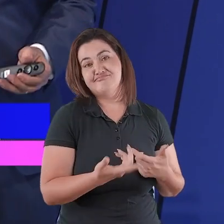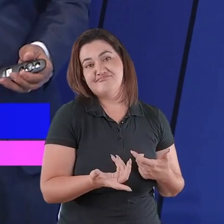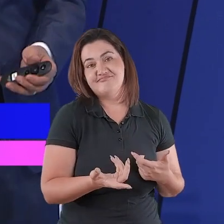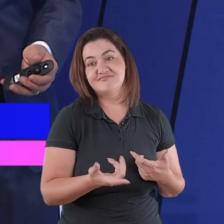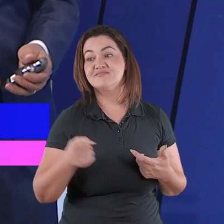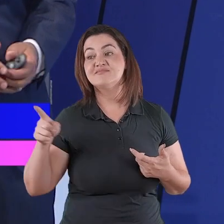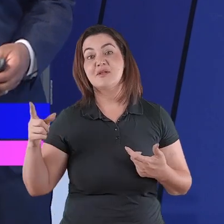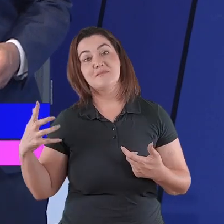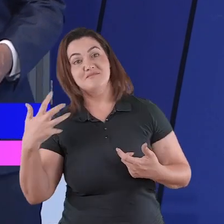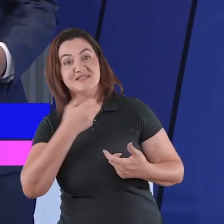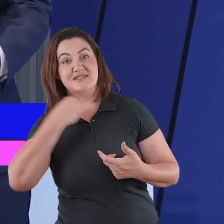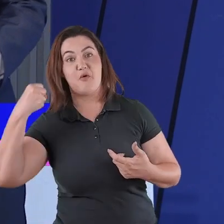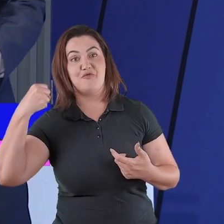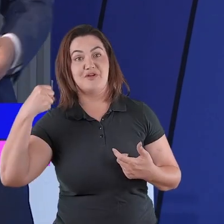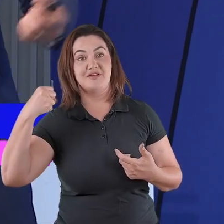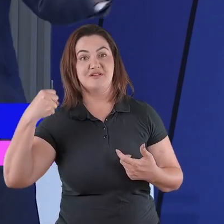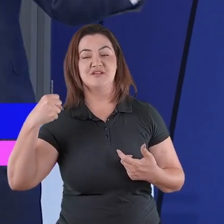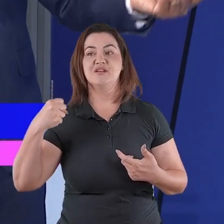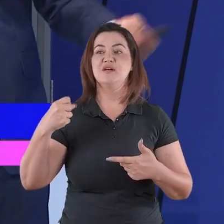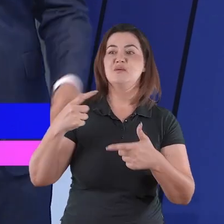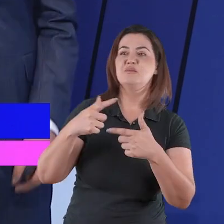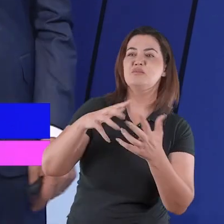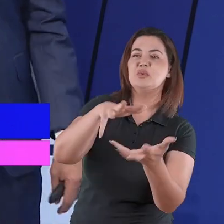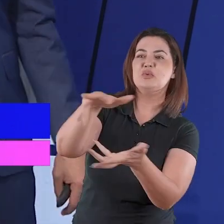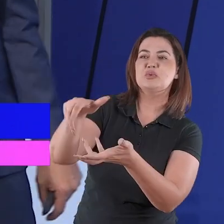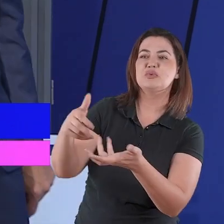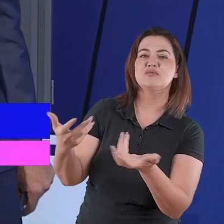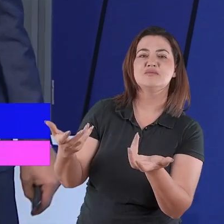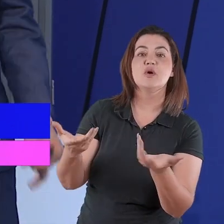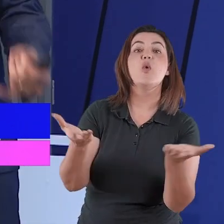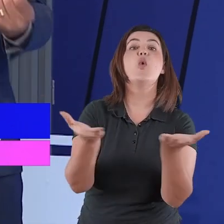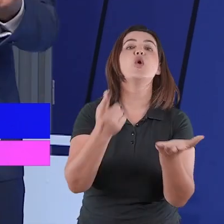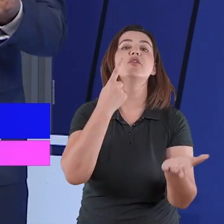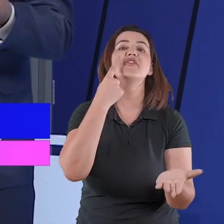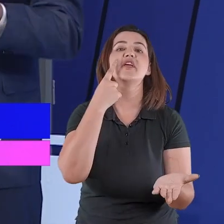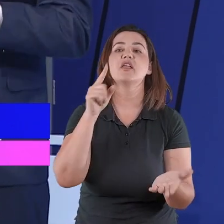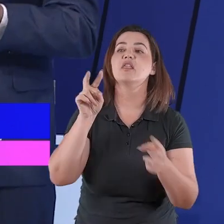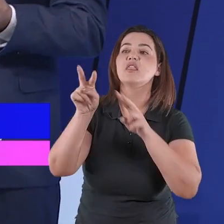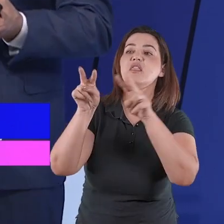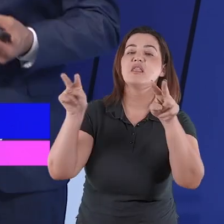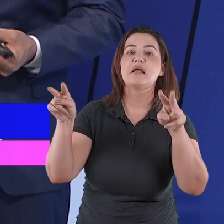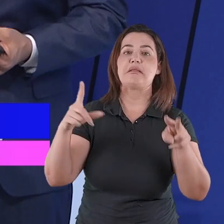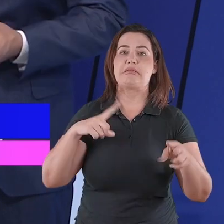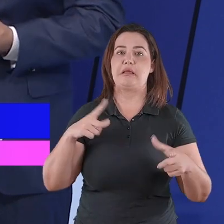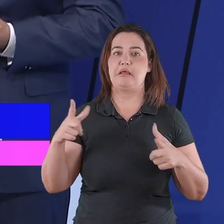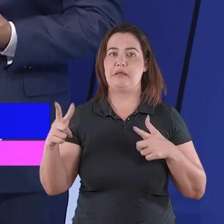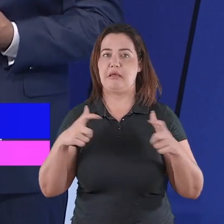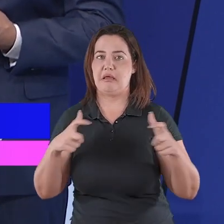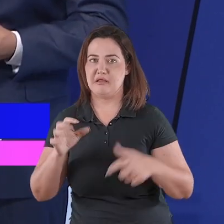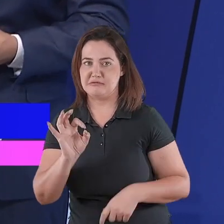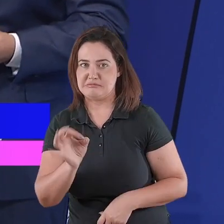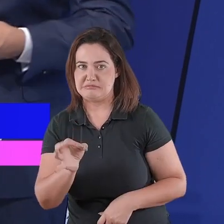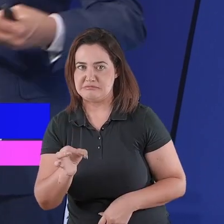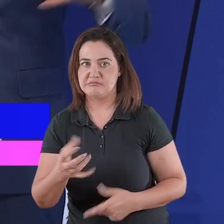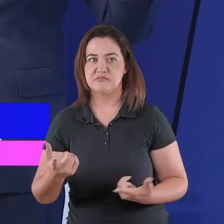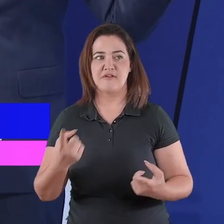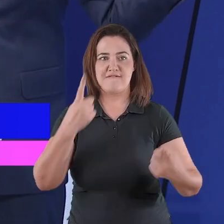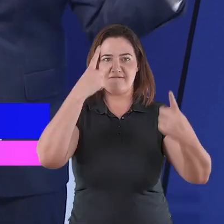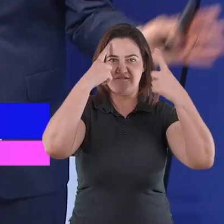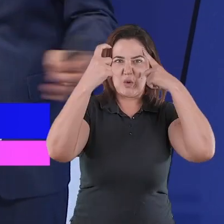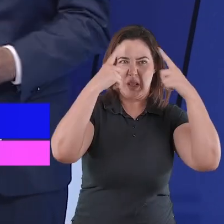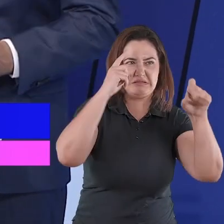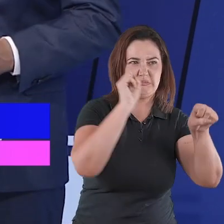da tragédia dessa vida, olha para o mundo ao nosso redor, é guerra, rumor de guerra, violência,